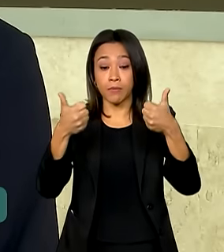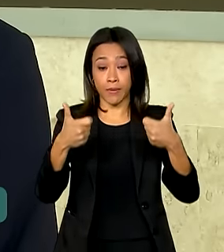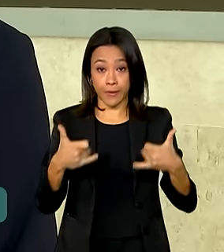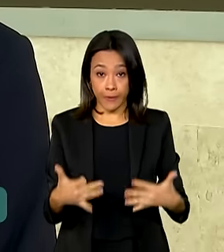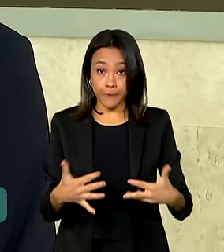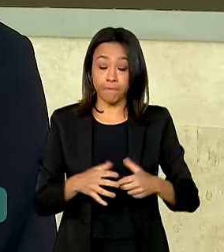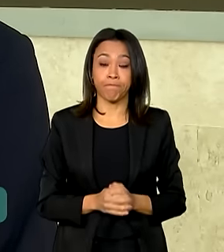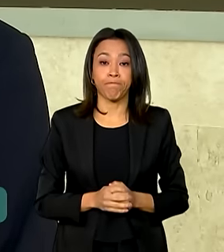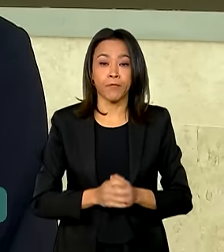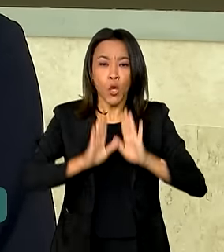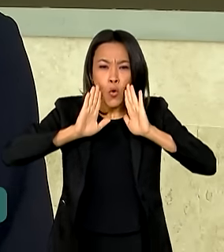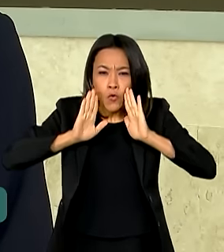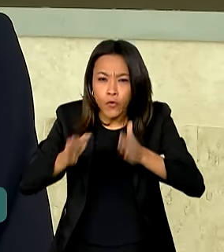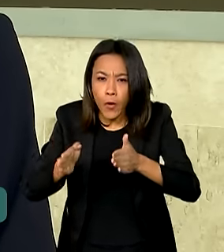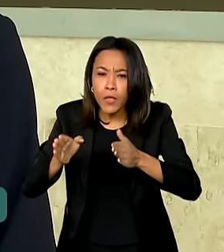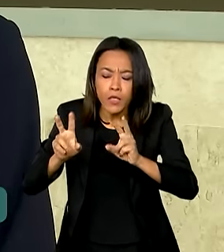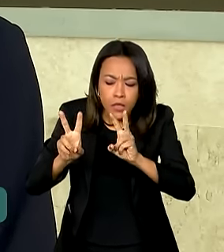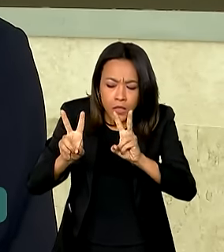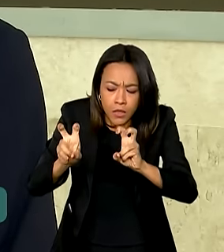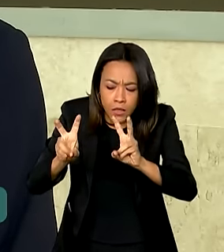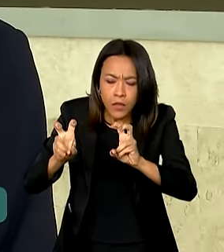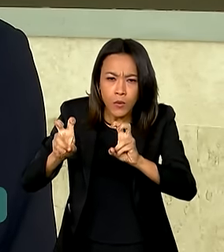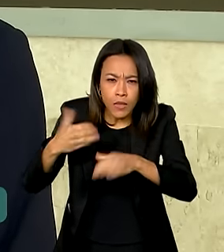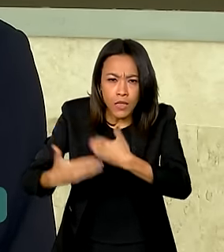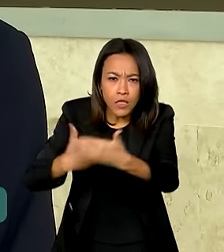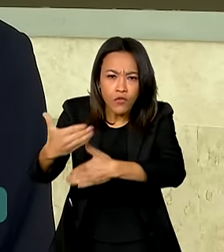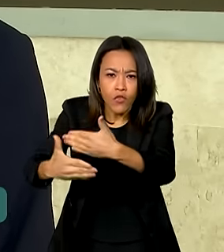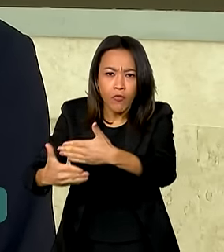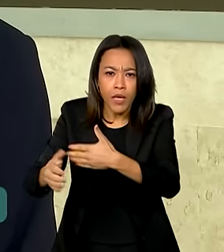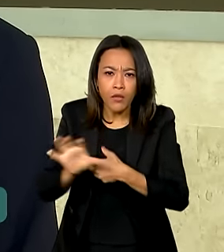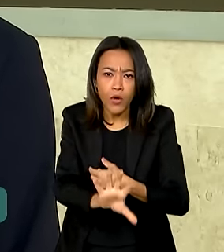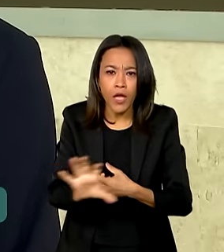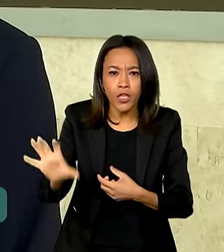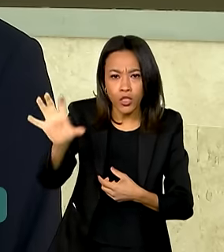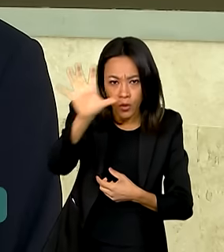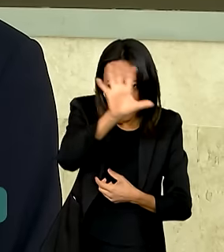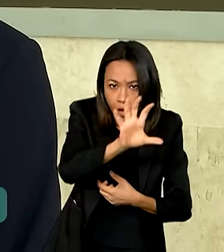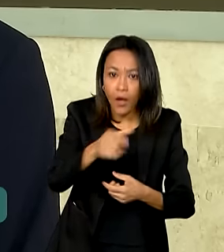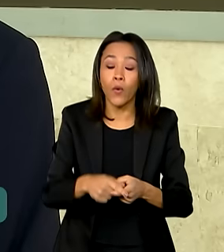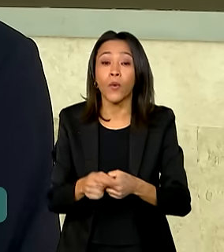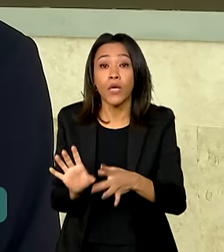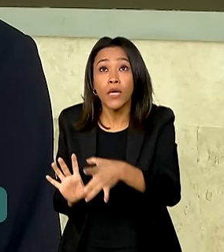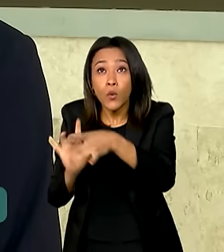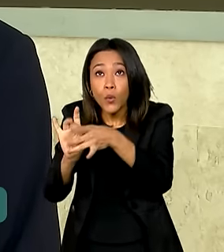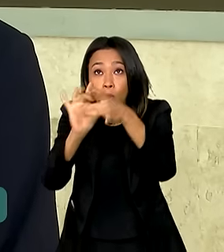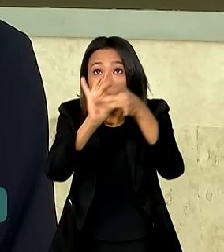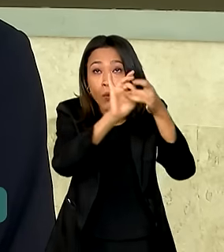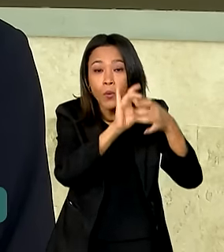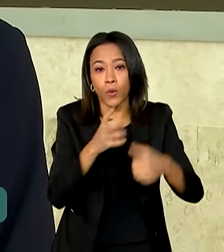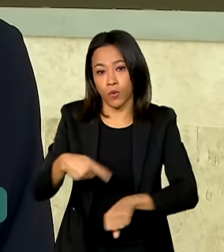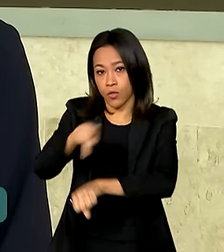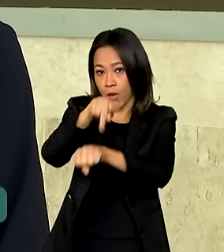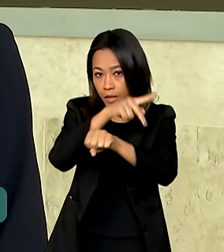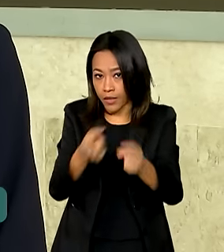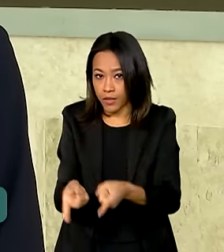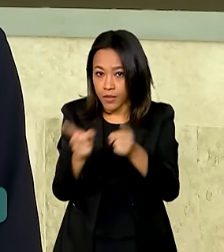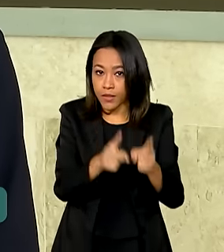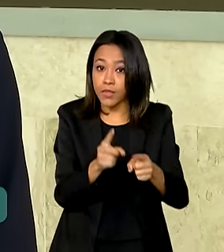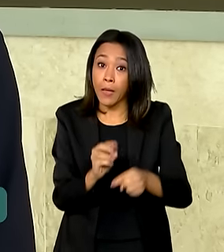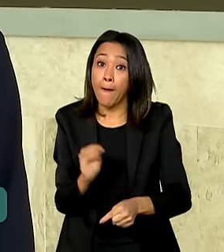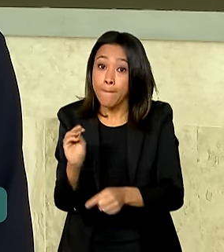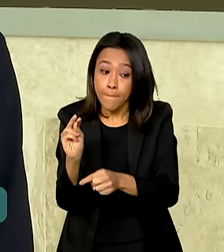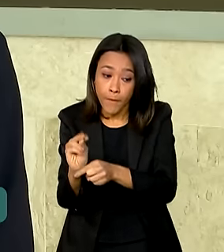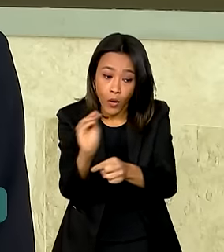temática do desenvolvimento regional, na integração com os países vizinhos, na proteção das